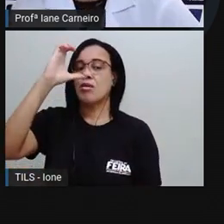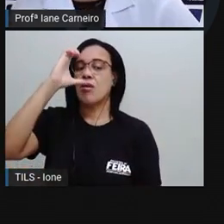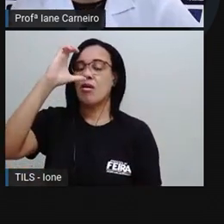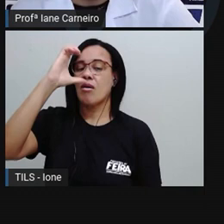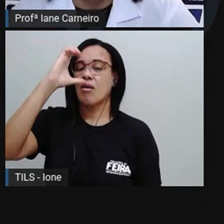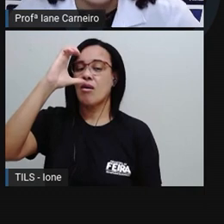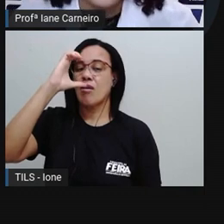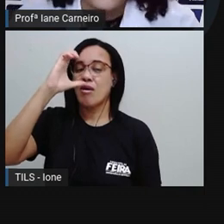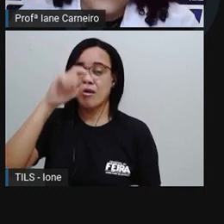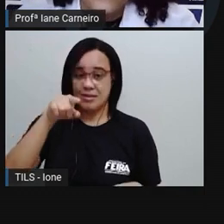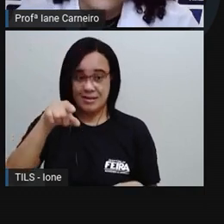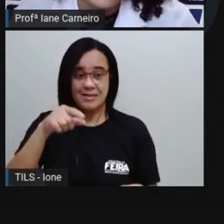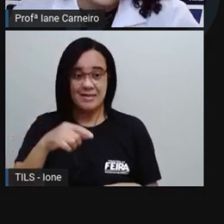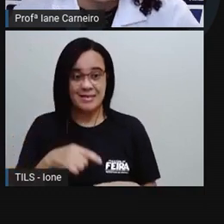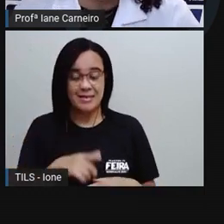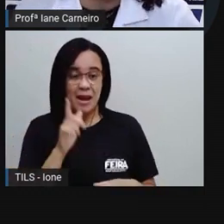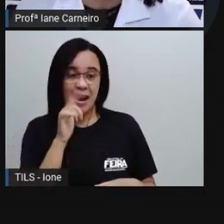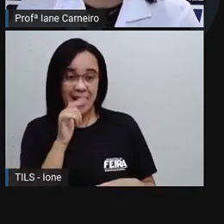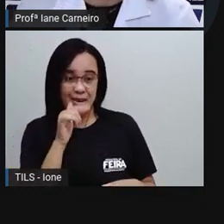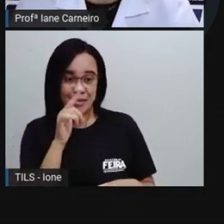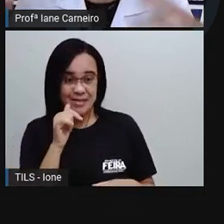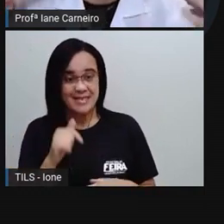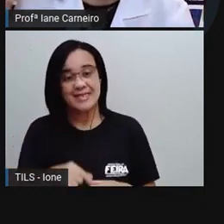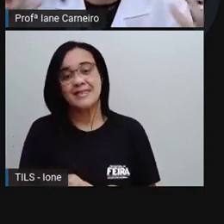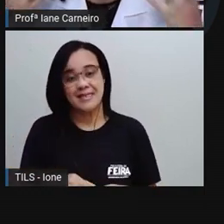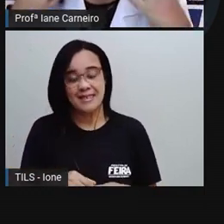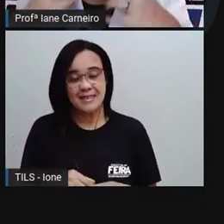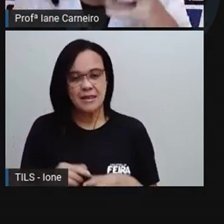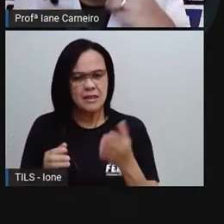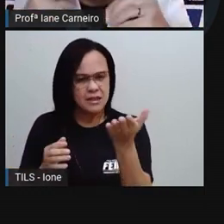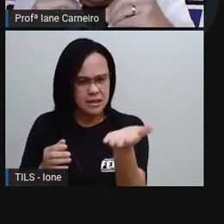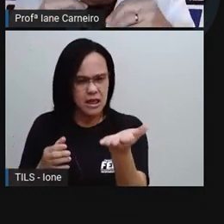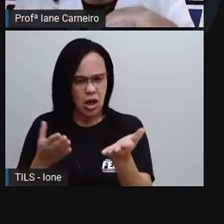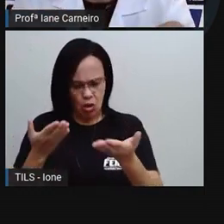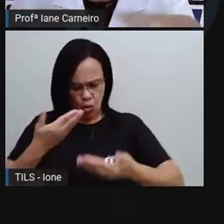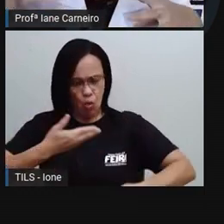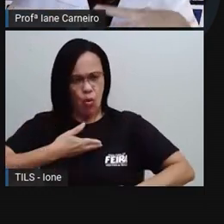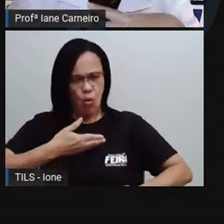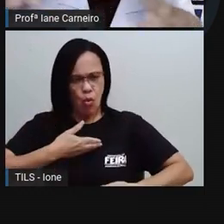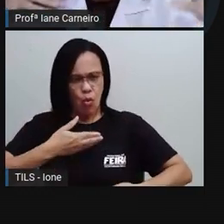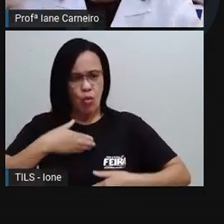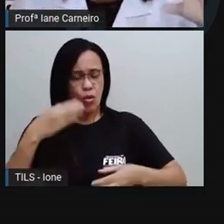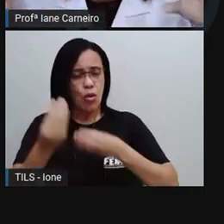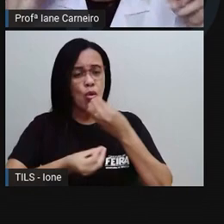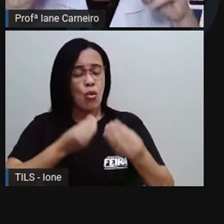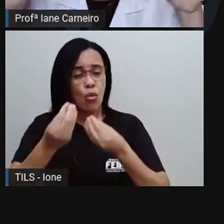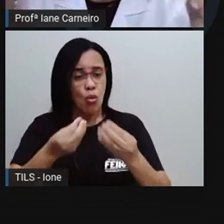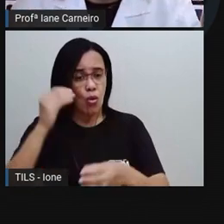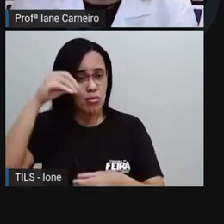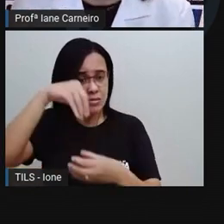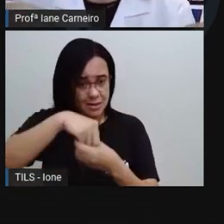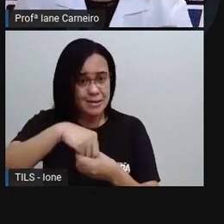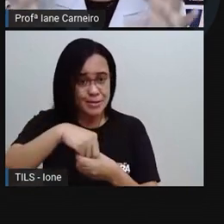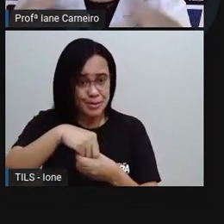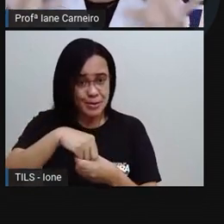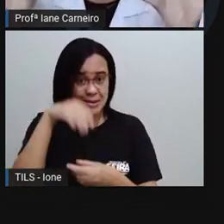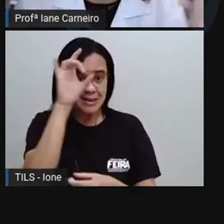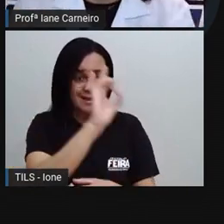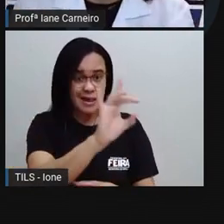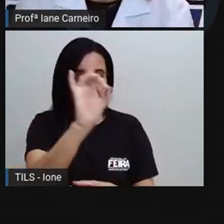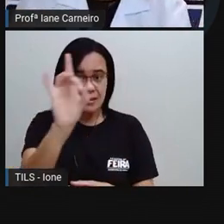barriguinha dela de água. E aí, né, o nosso corpo, depois que a gente bebe a água, cada órgão, ele vai, ó, vai,